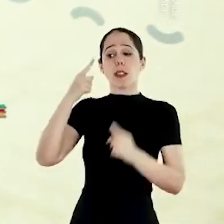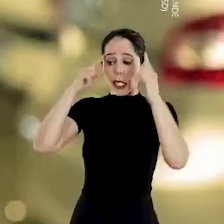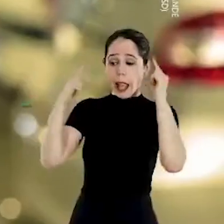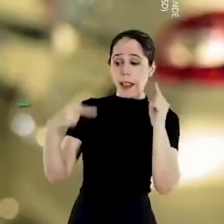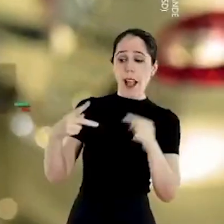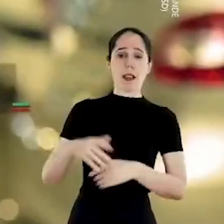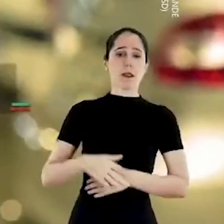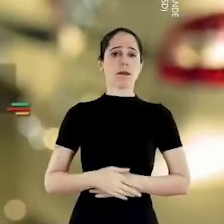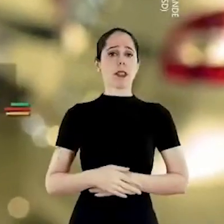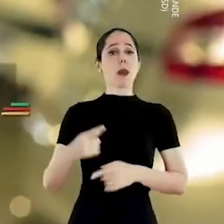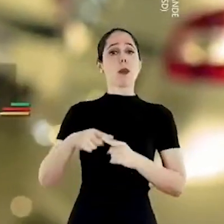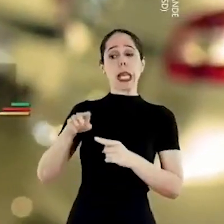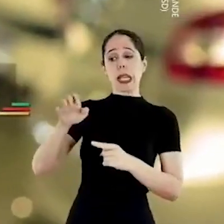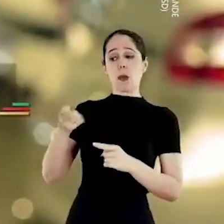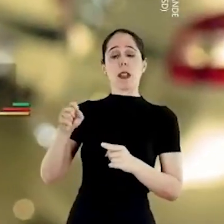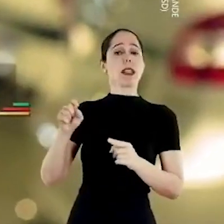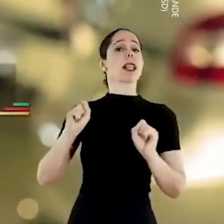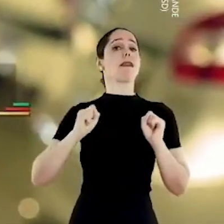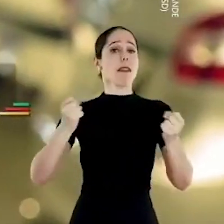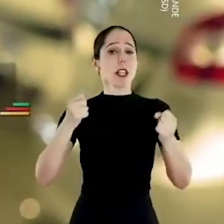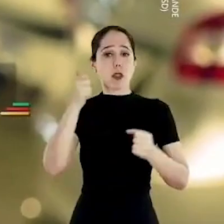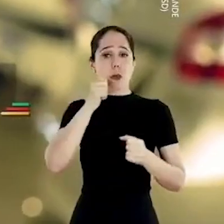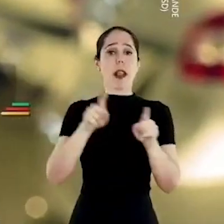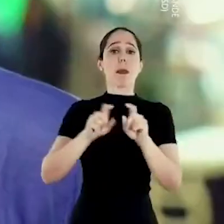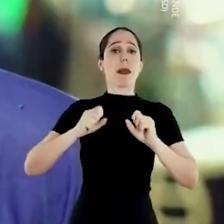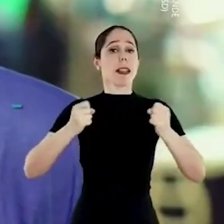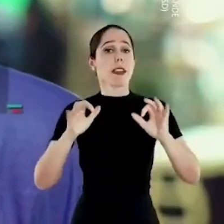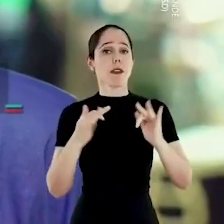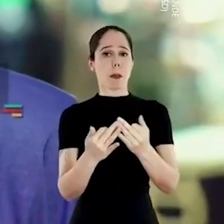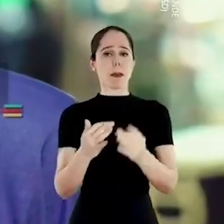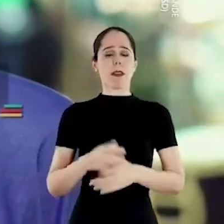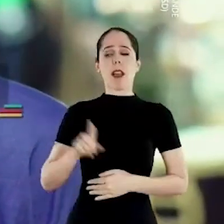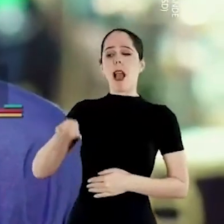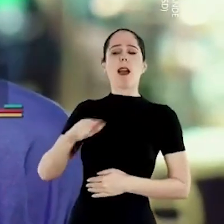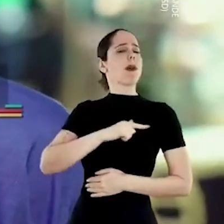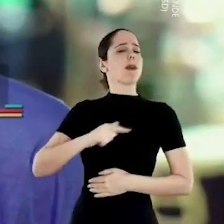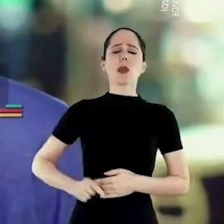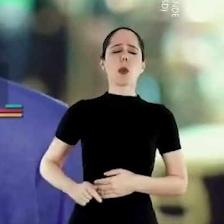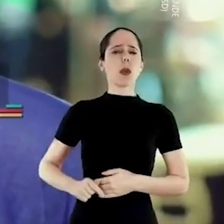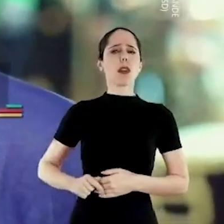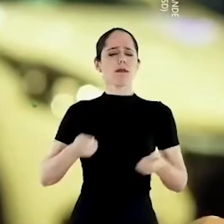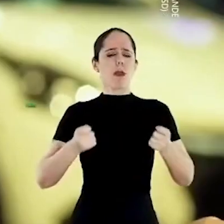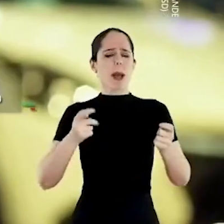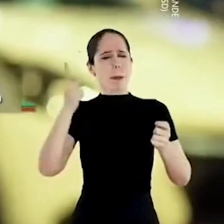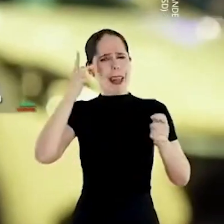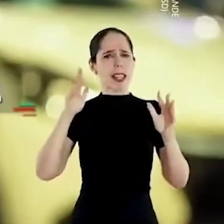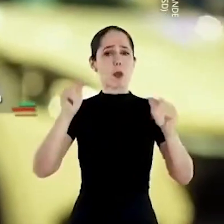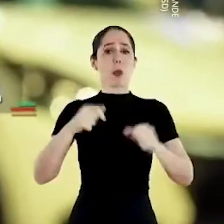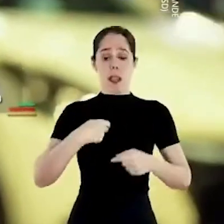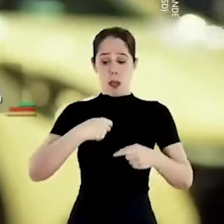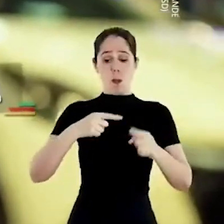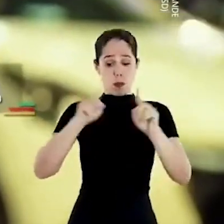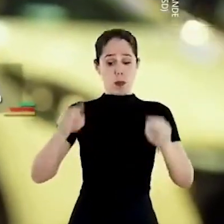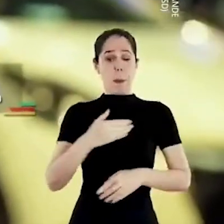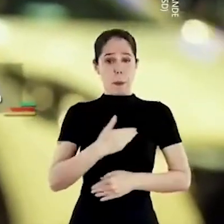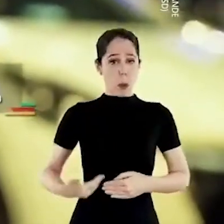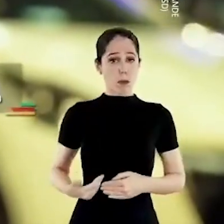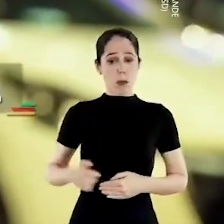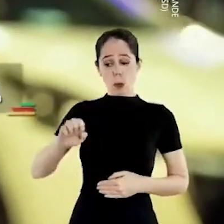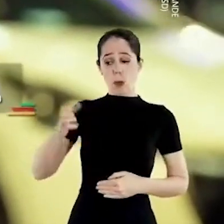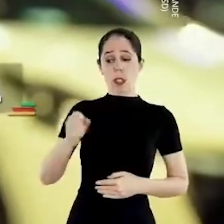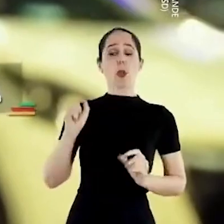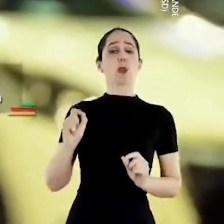ideias dele. Porque ele defende as mulheres, ele defende a família. É um governador que governa para todos. Eu sou funcionária pública.